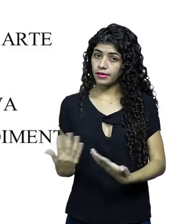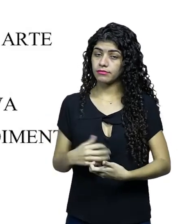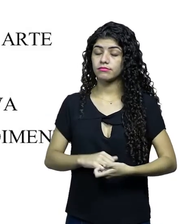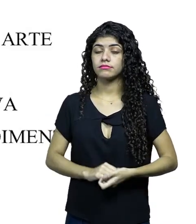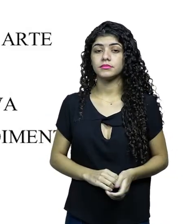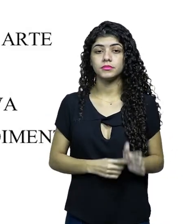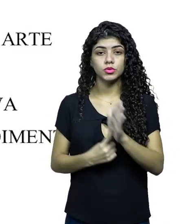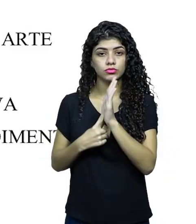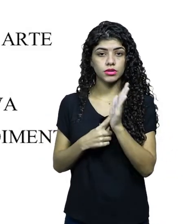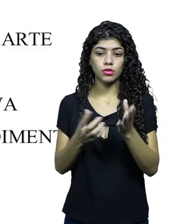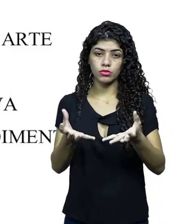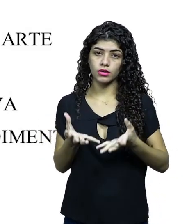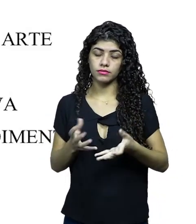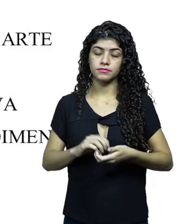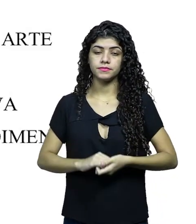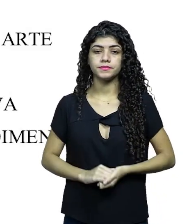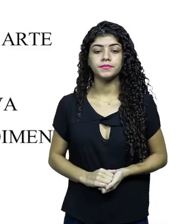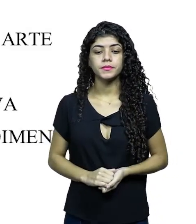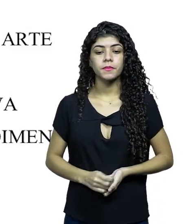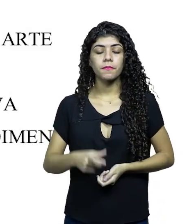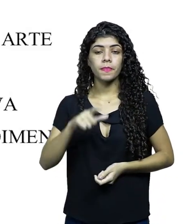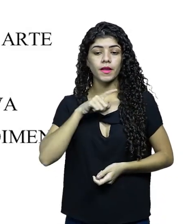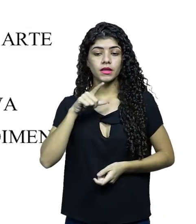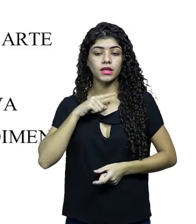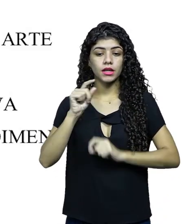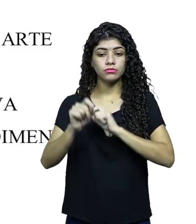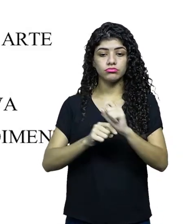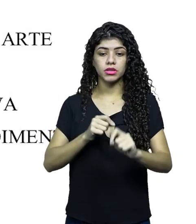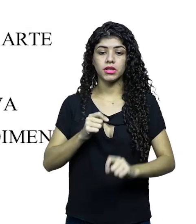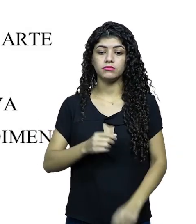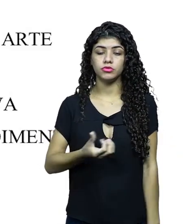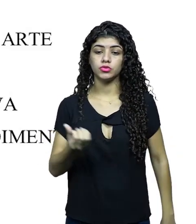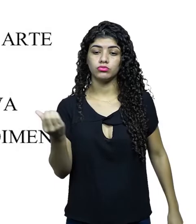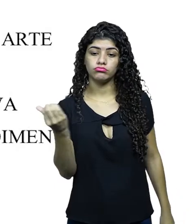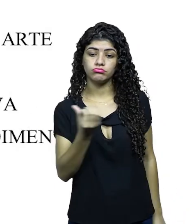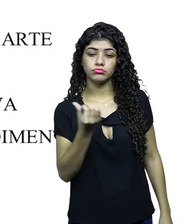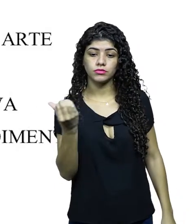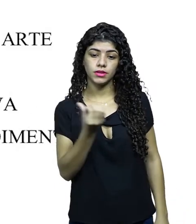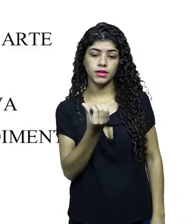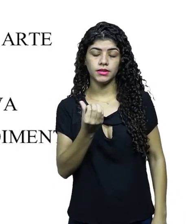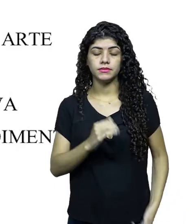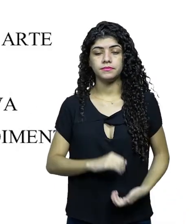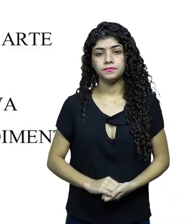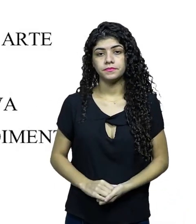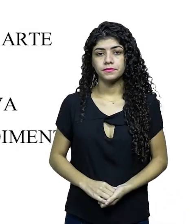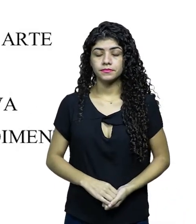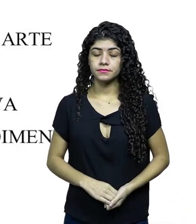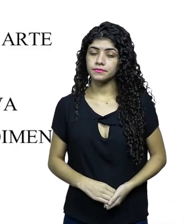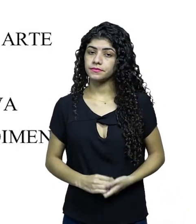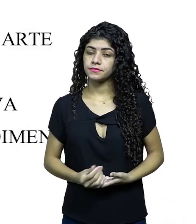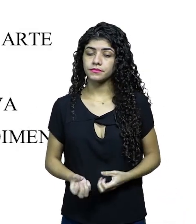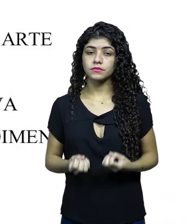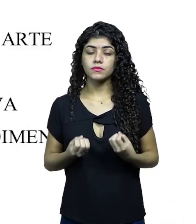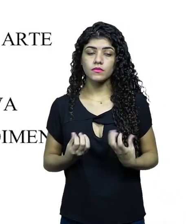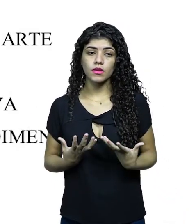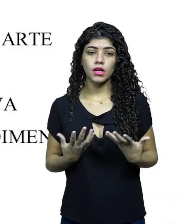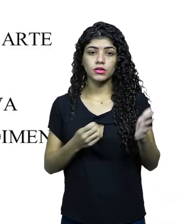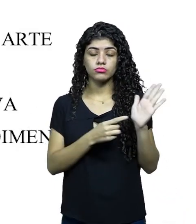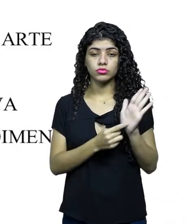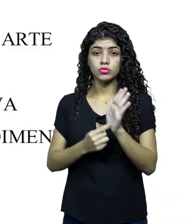ao storyboard e trazer tal qual ele pede. Nós temos o item concepção visual e arte conceitual.